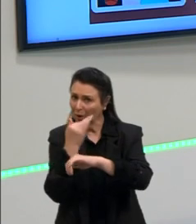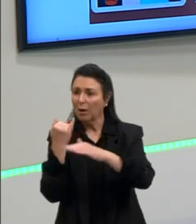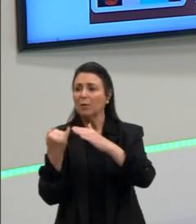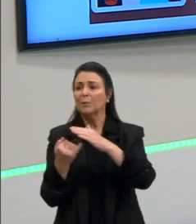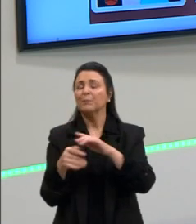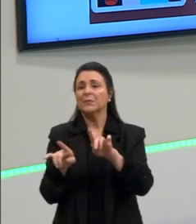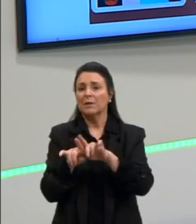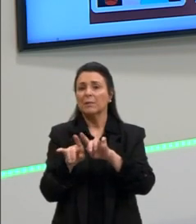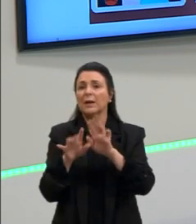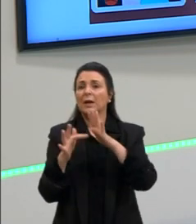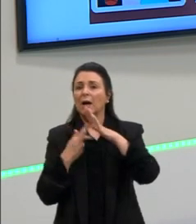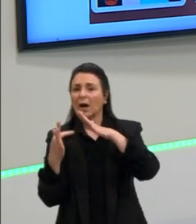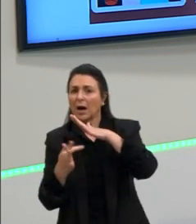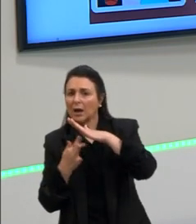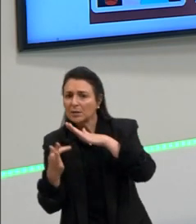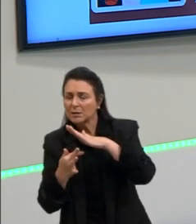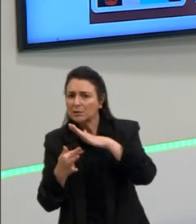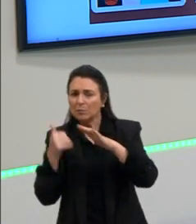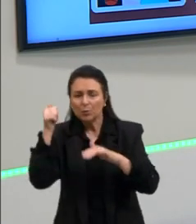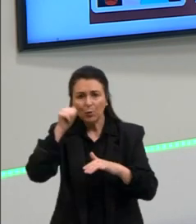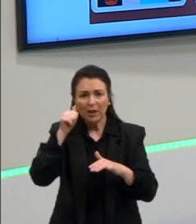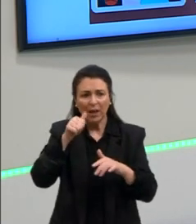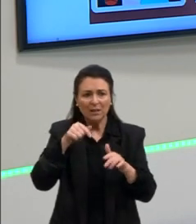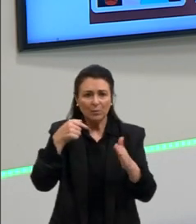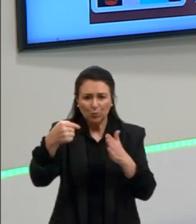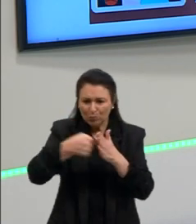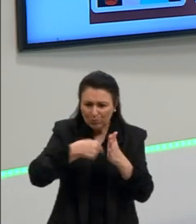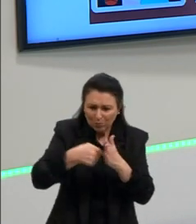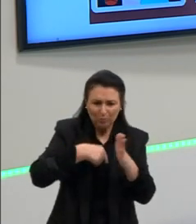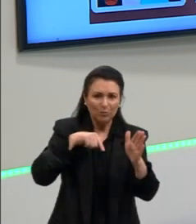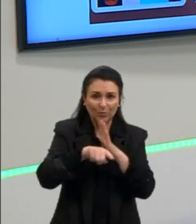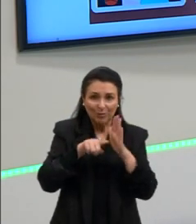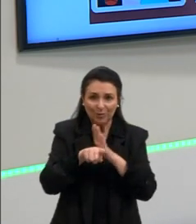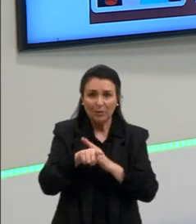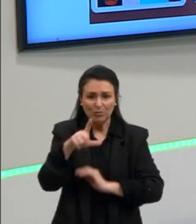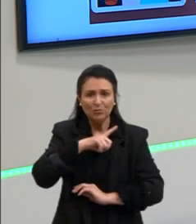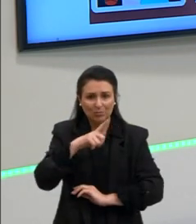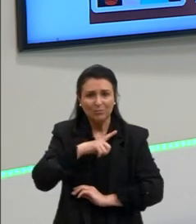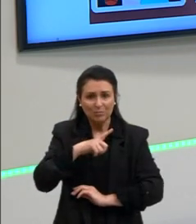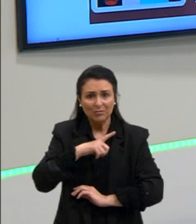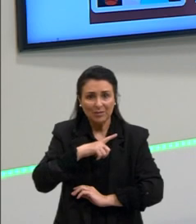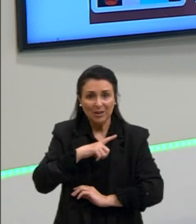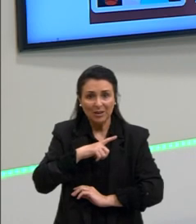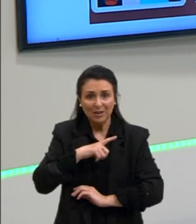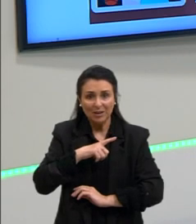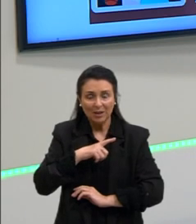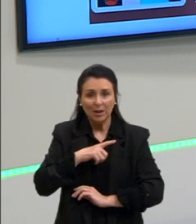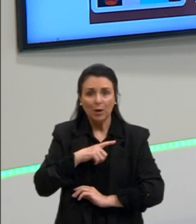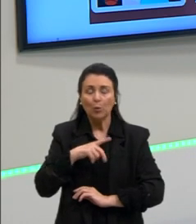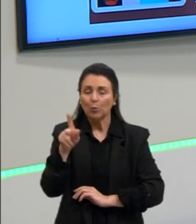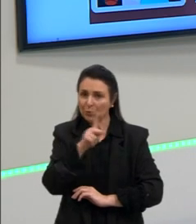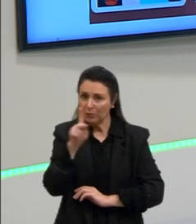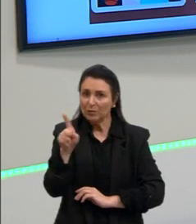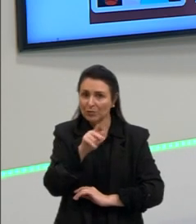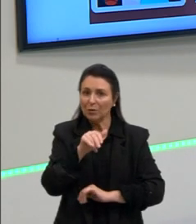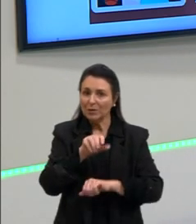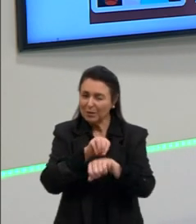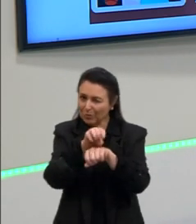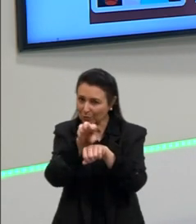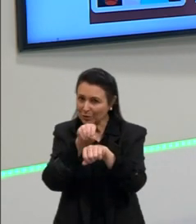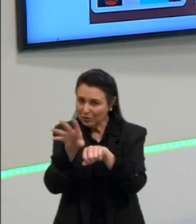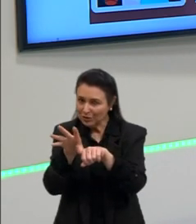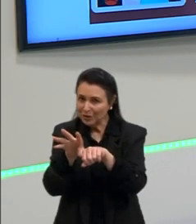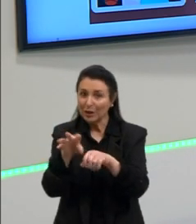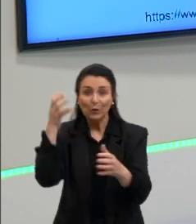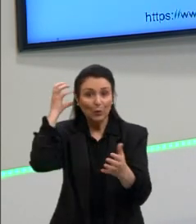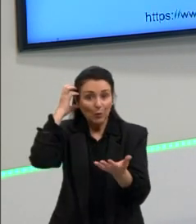questionadas, mas elas existiram e é importante falar sobre elas, então, recomendo para vocês ouvir esse podcast,